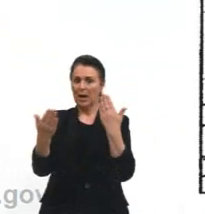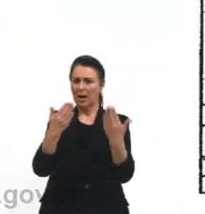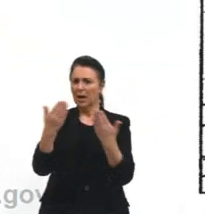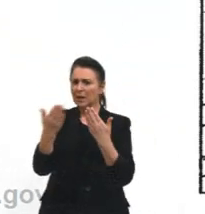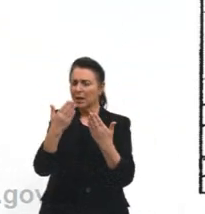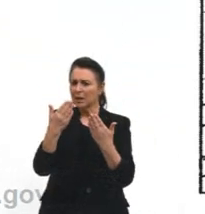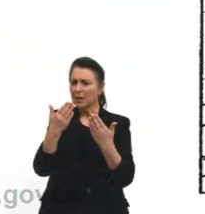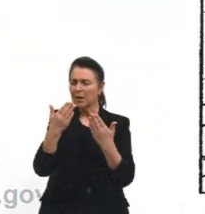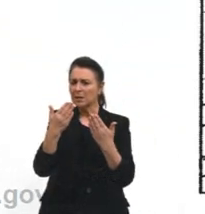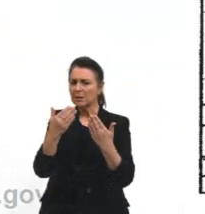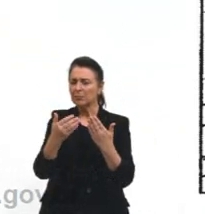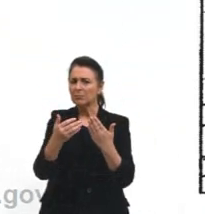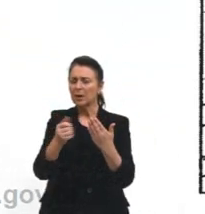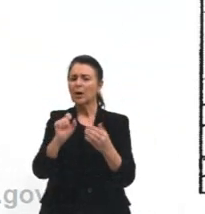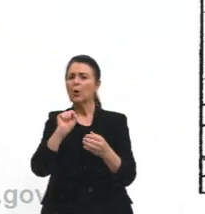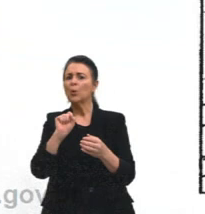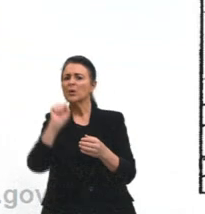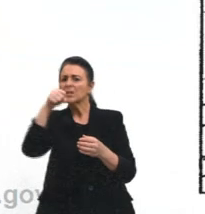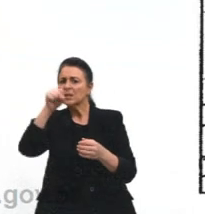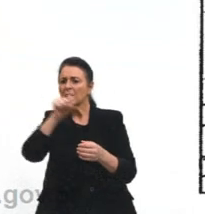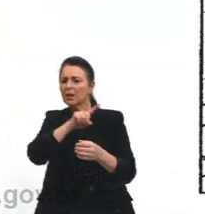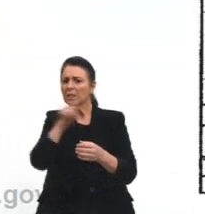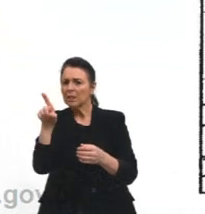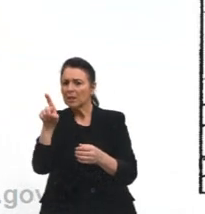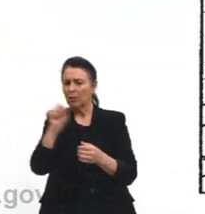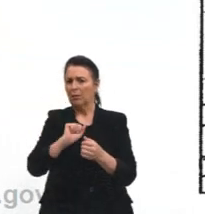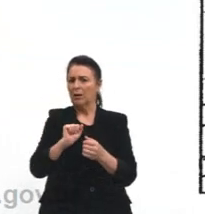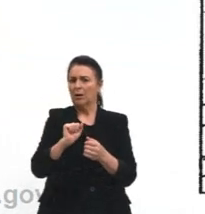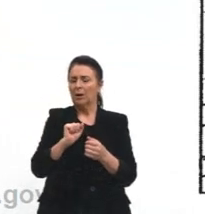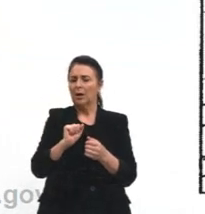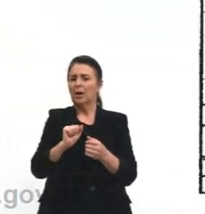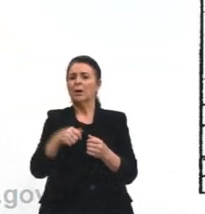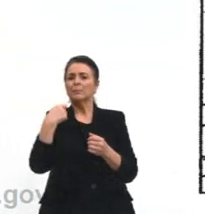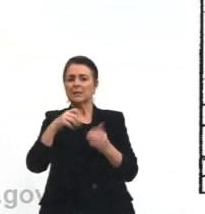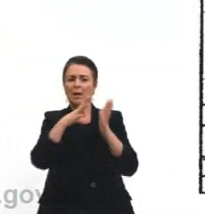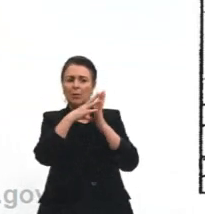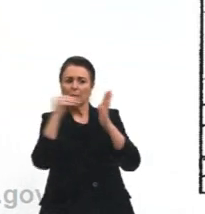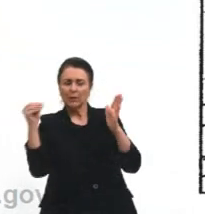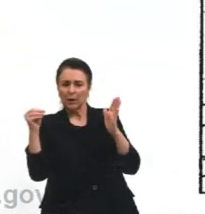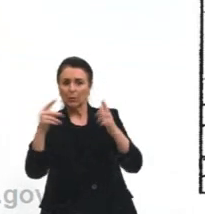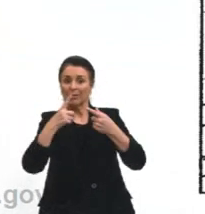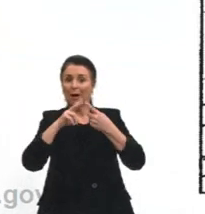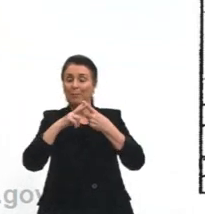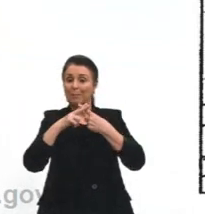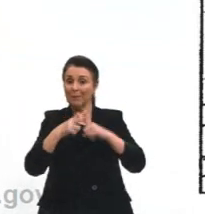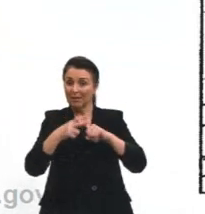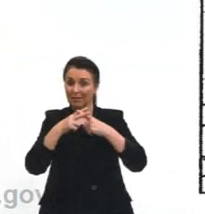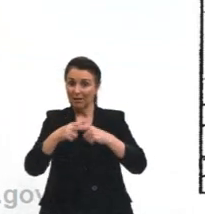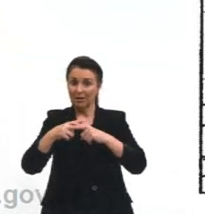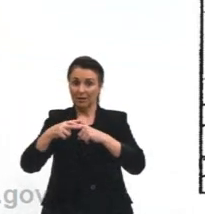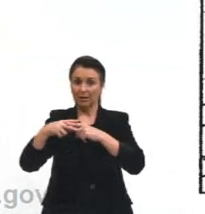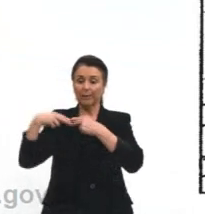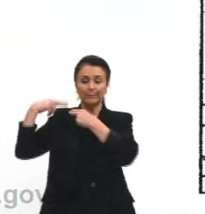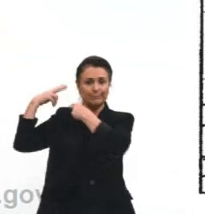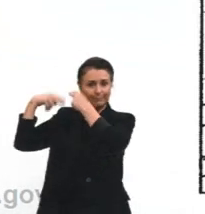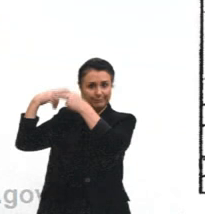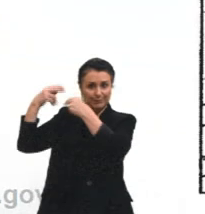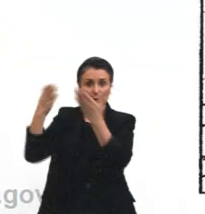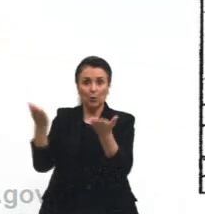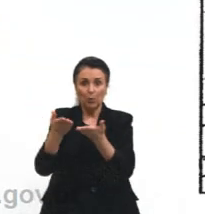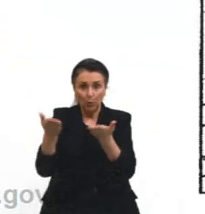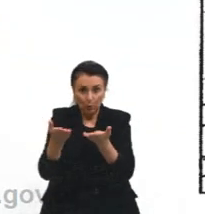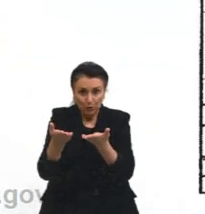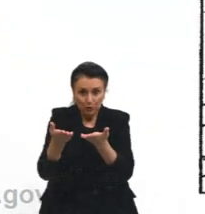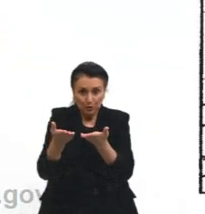afirmativas que se seguem, considerando os princípios da mecânica clássica. A gente está falando, hoje a gente começou a falar mais